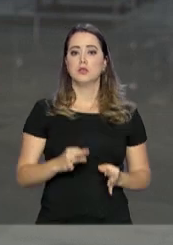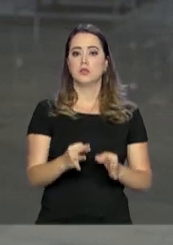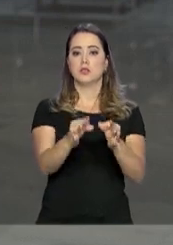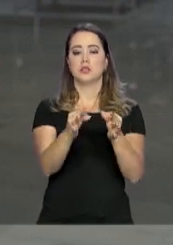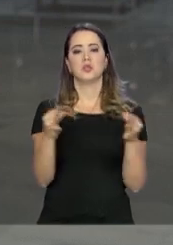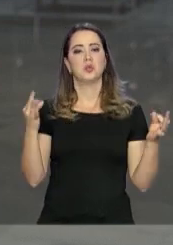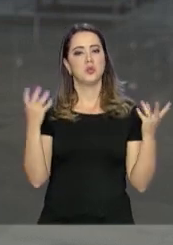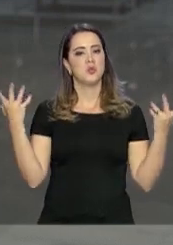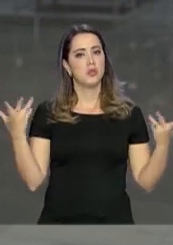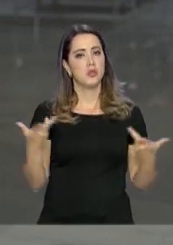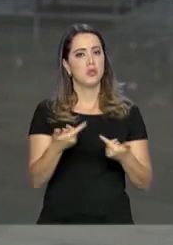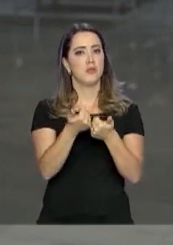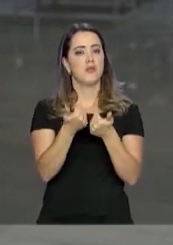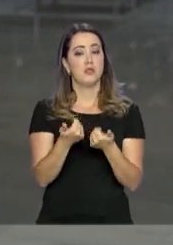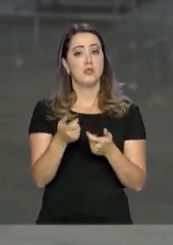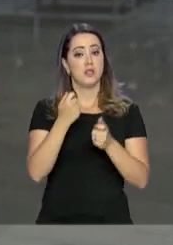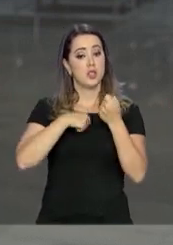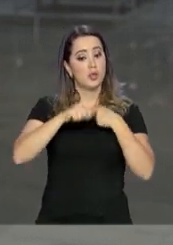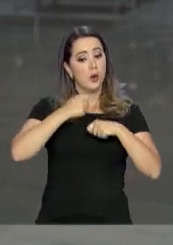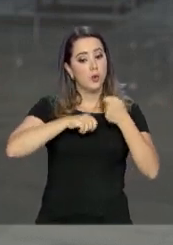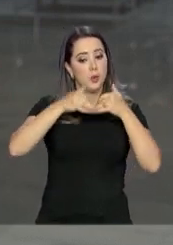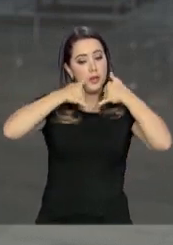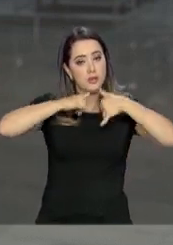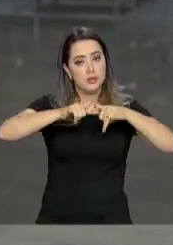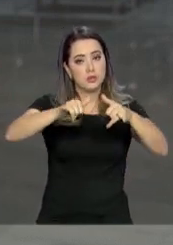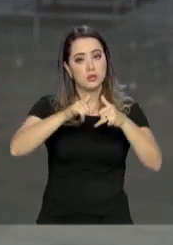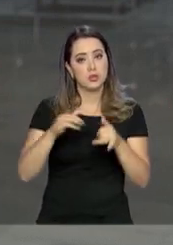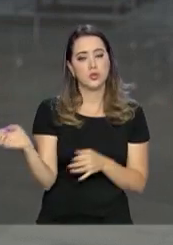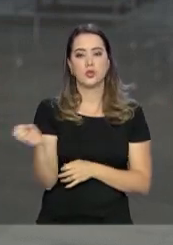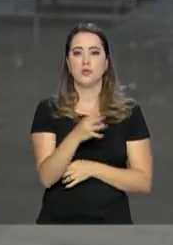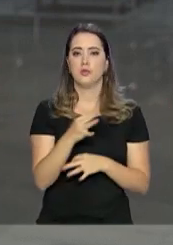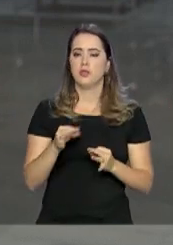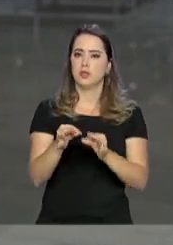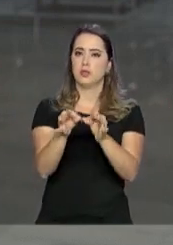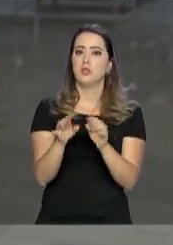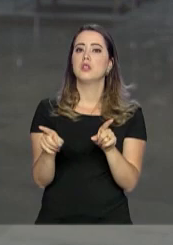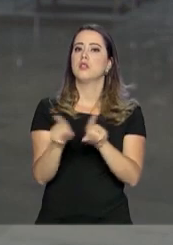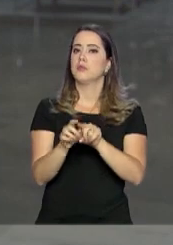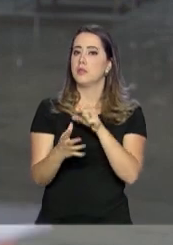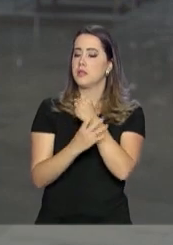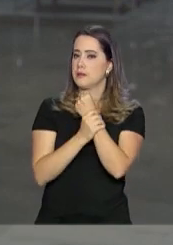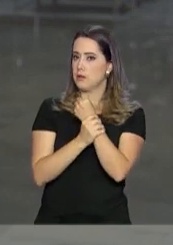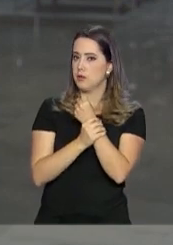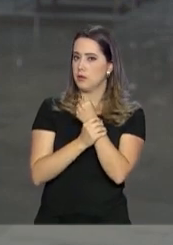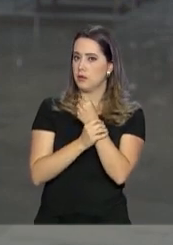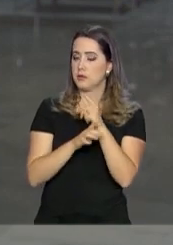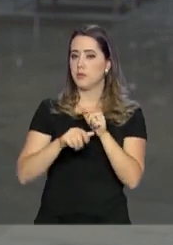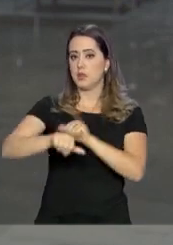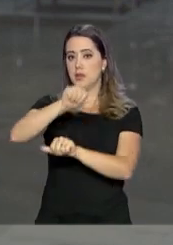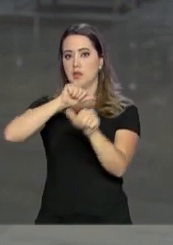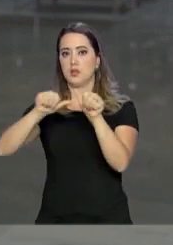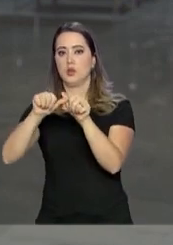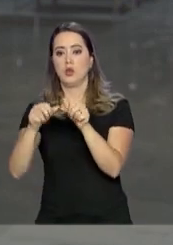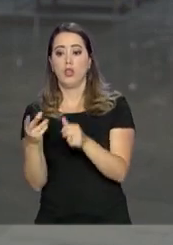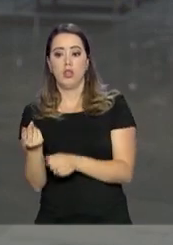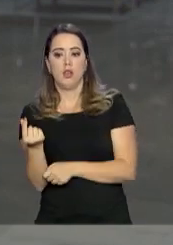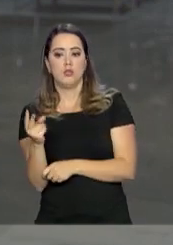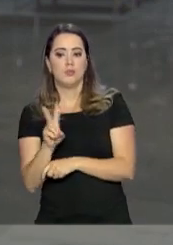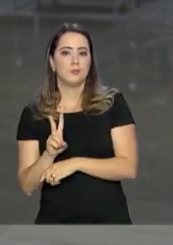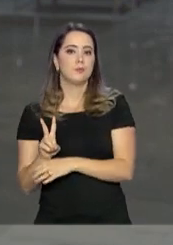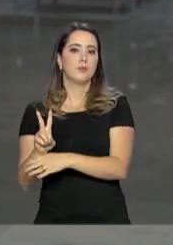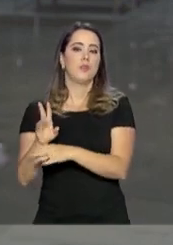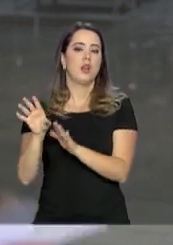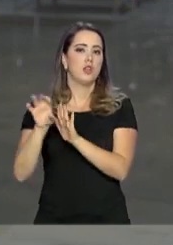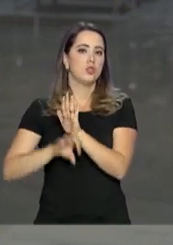eficiência energética, a inovação e a segurança dos veículos, e em troca disso, ter créditos para